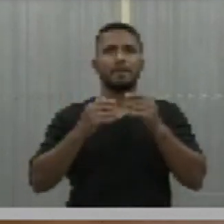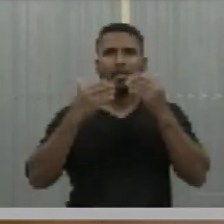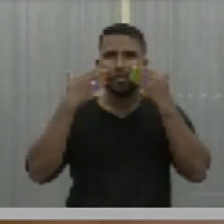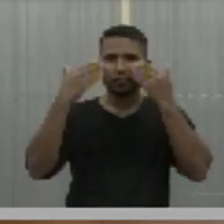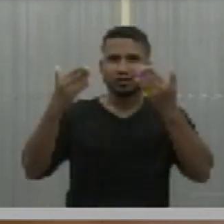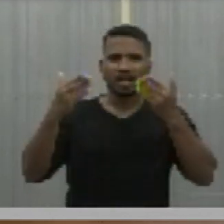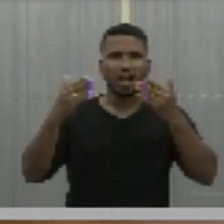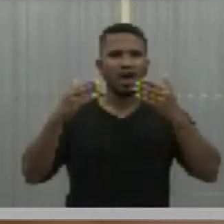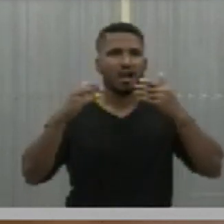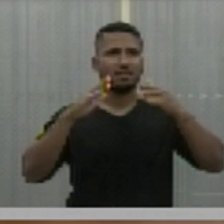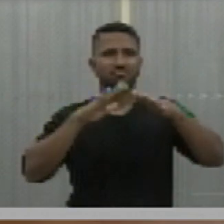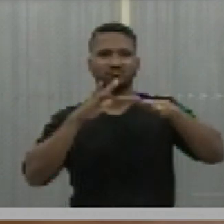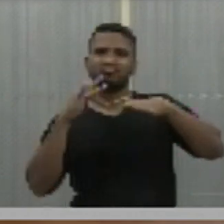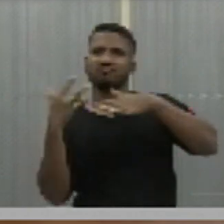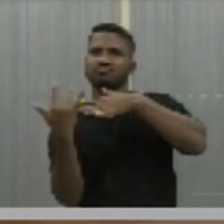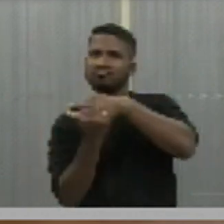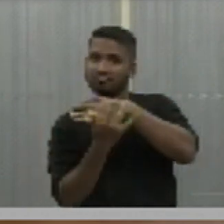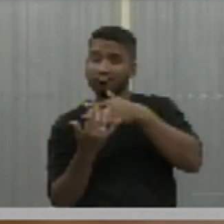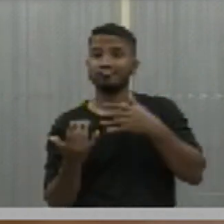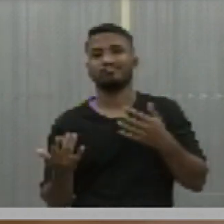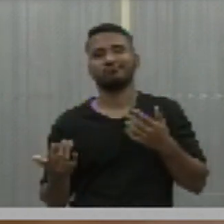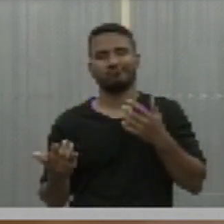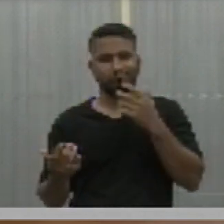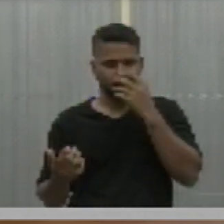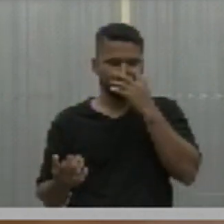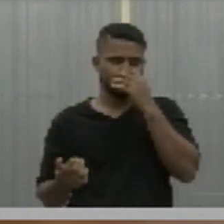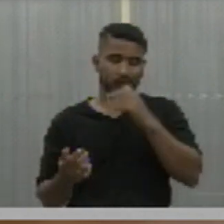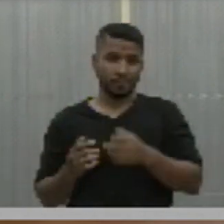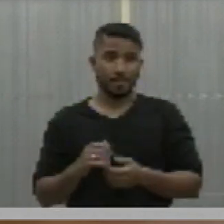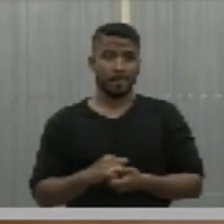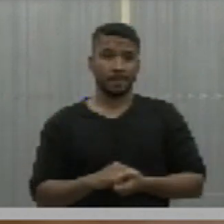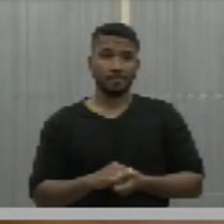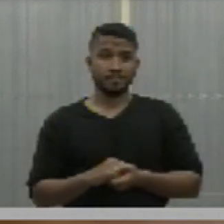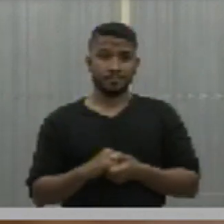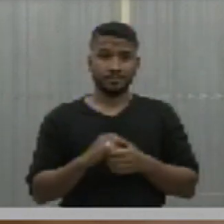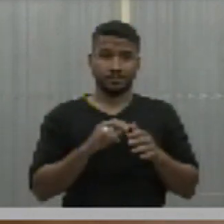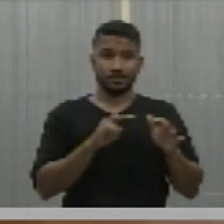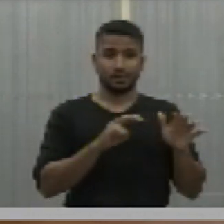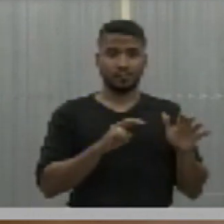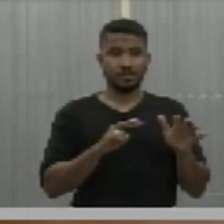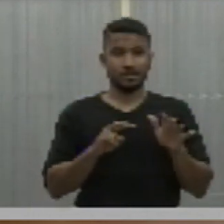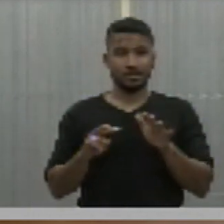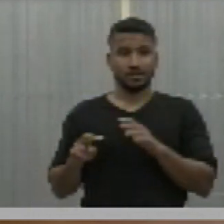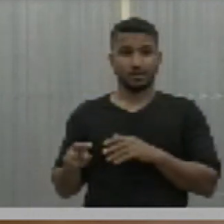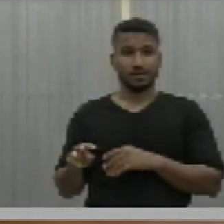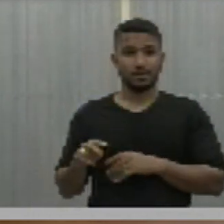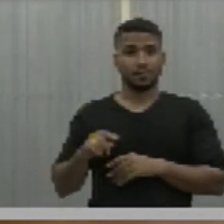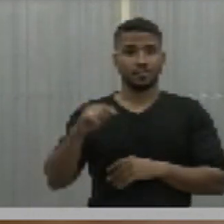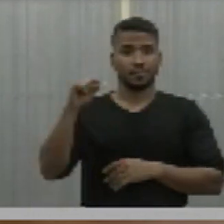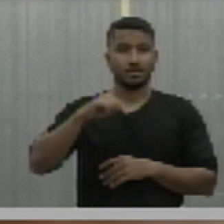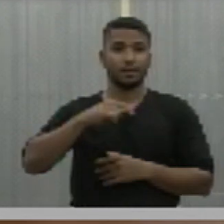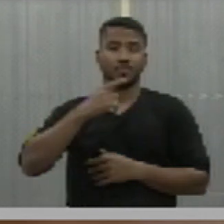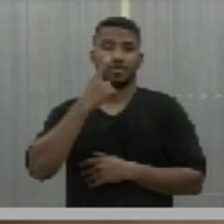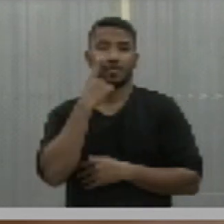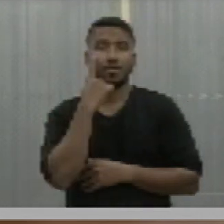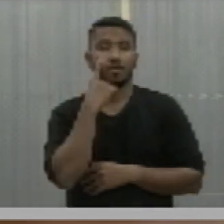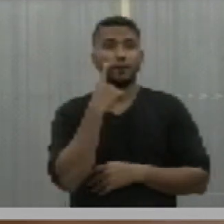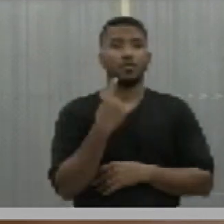através das redes sociais? Essa semana eu vi um